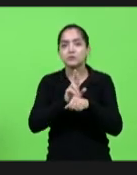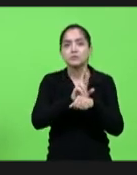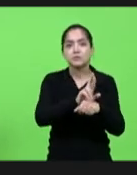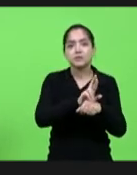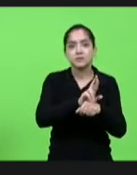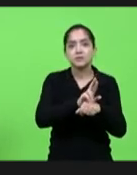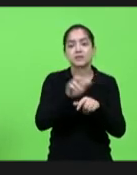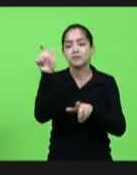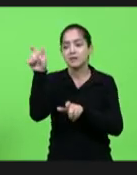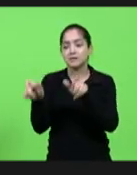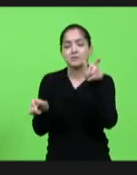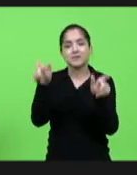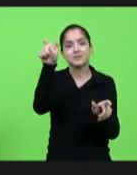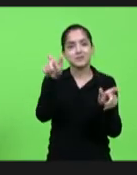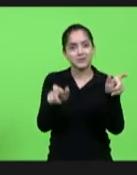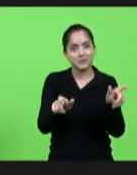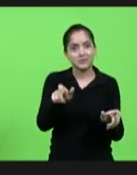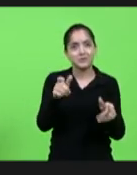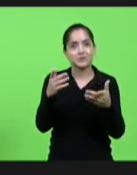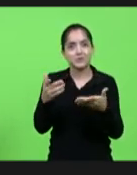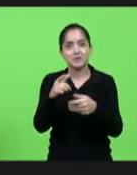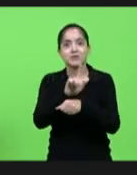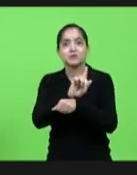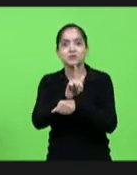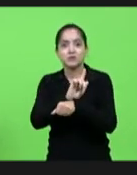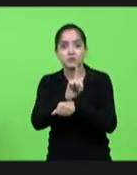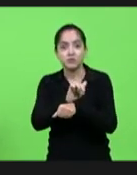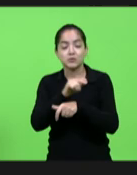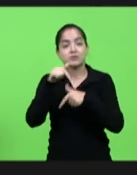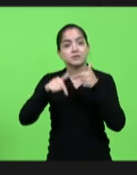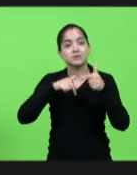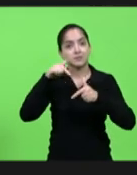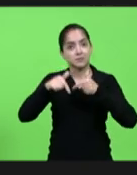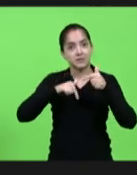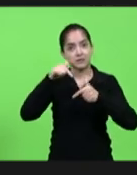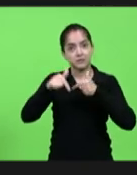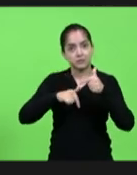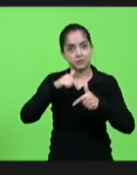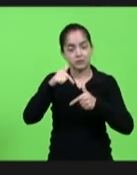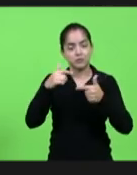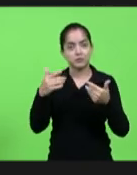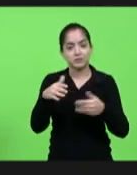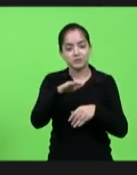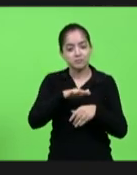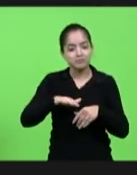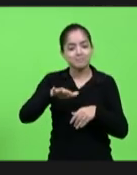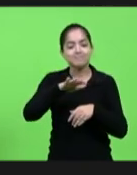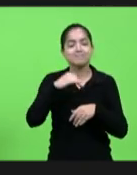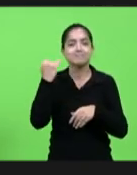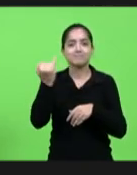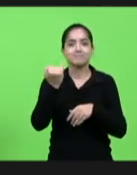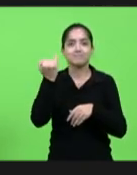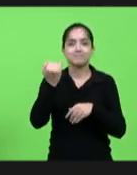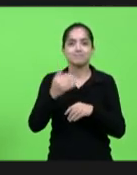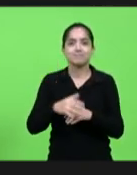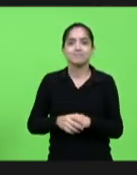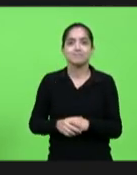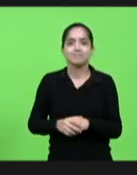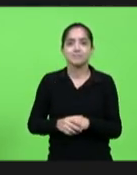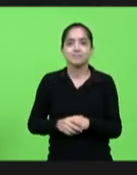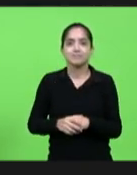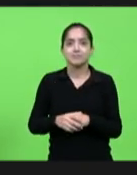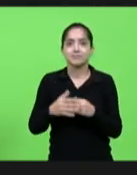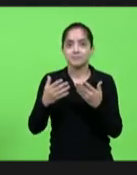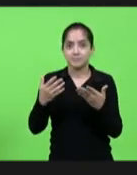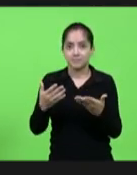os usuários gestores trabalhadores né espaços importantes quanto